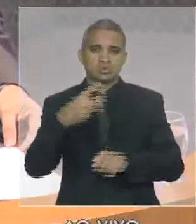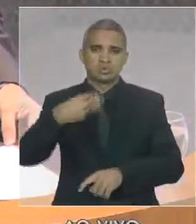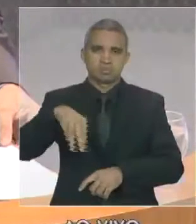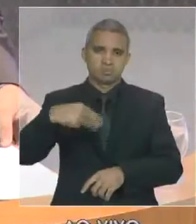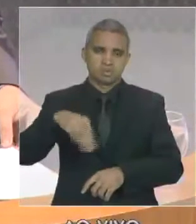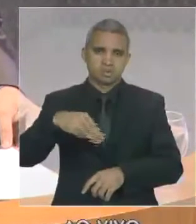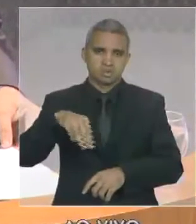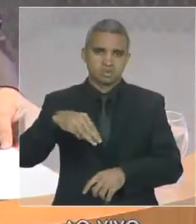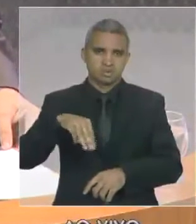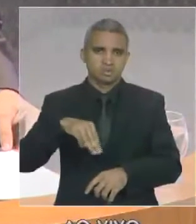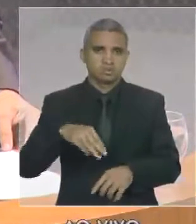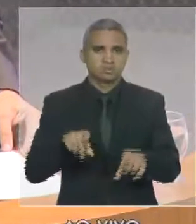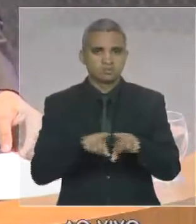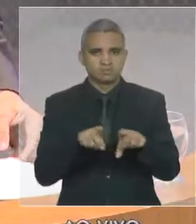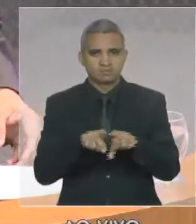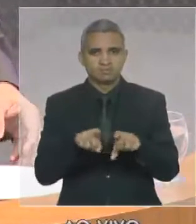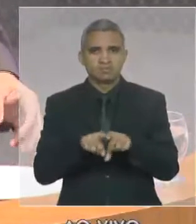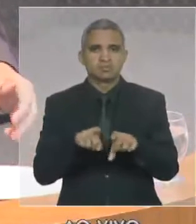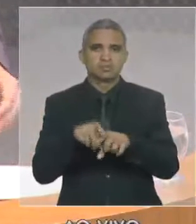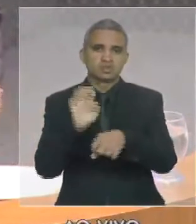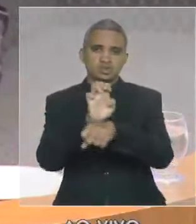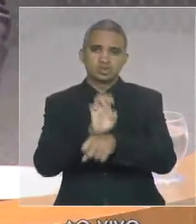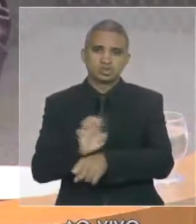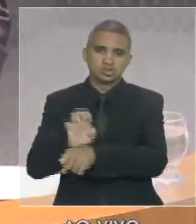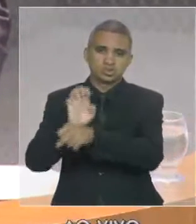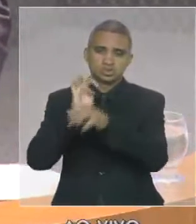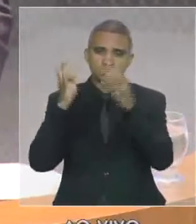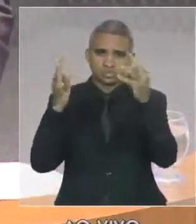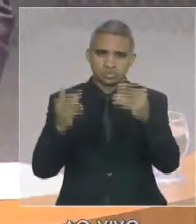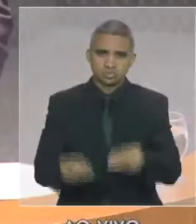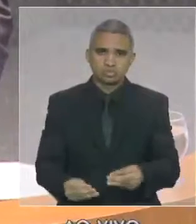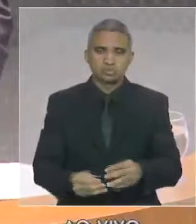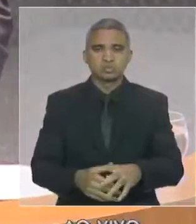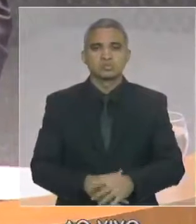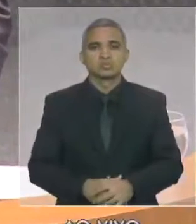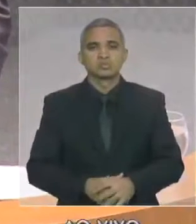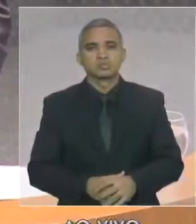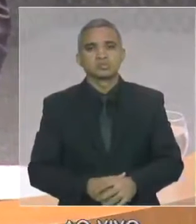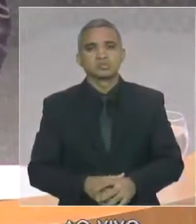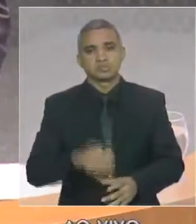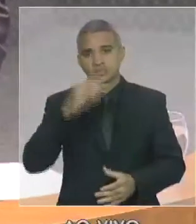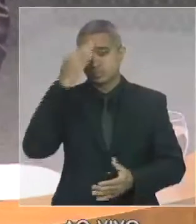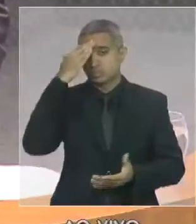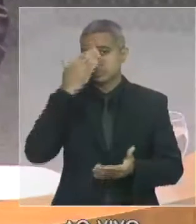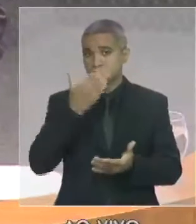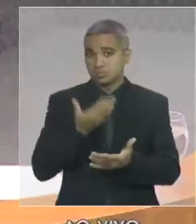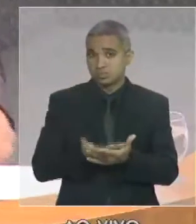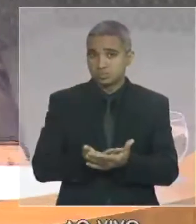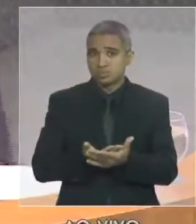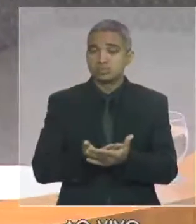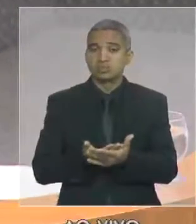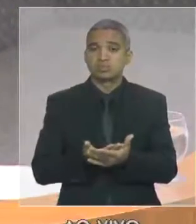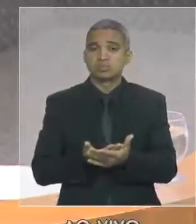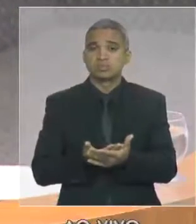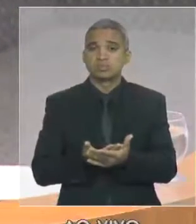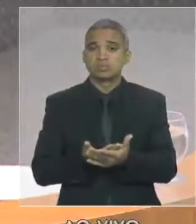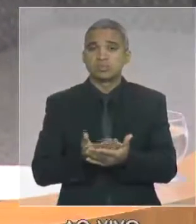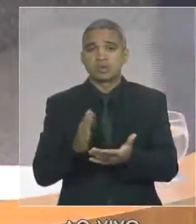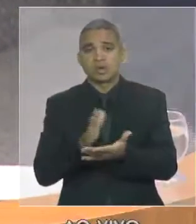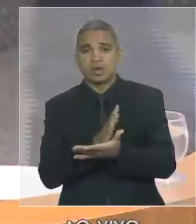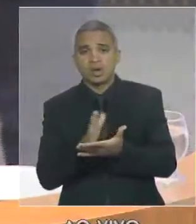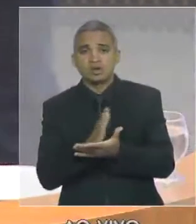sobre as finanças públicas estaduais. Nós acreditamos que as medidas tomadas aqui